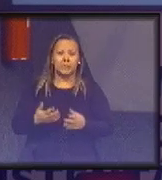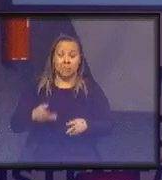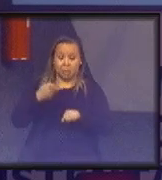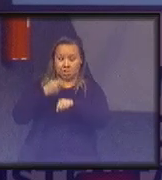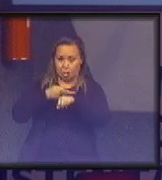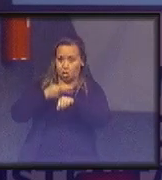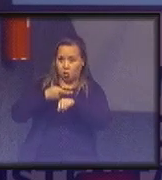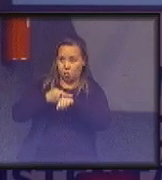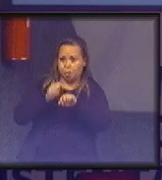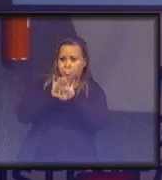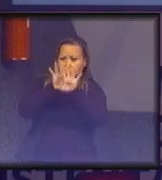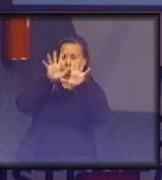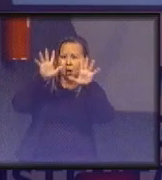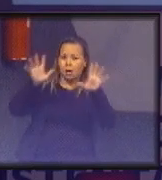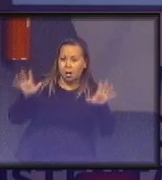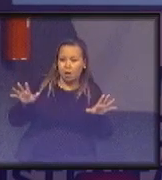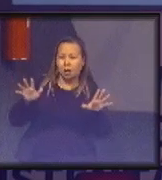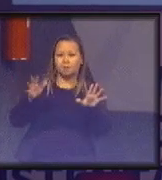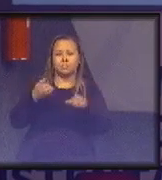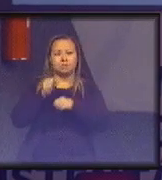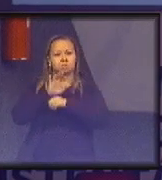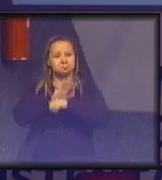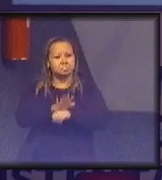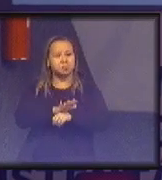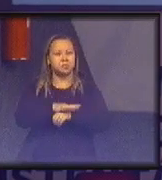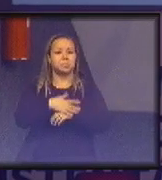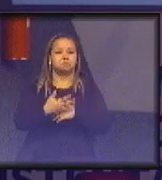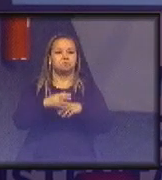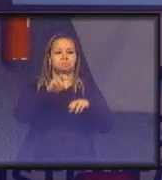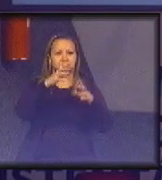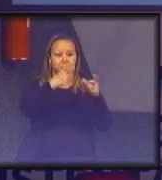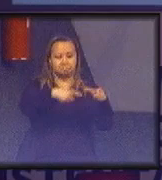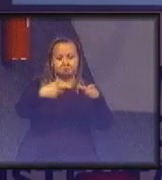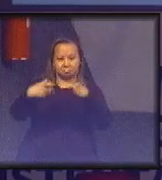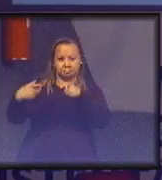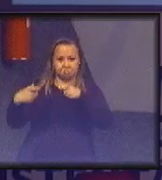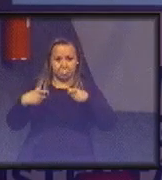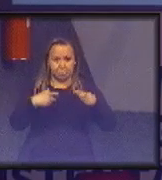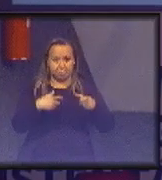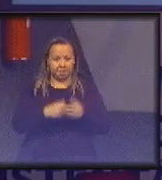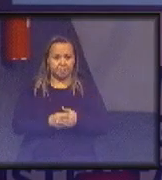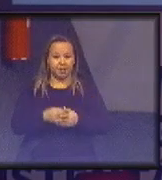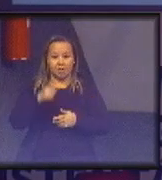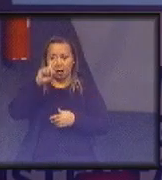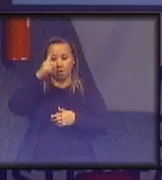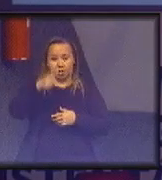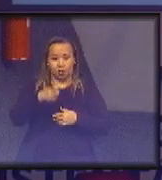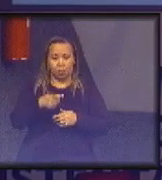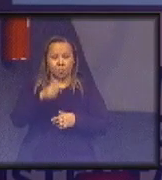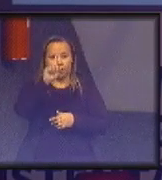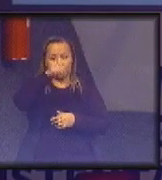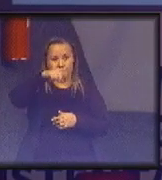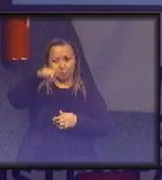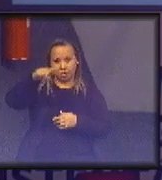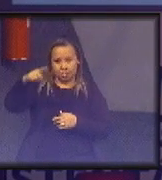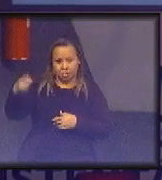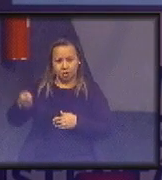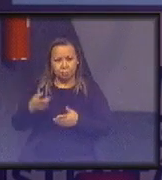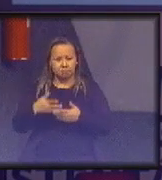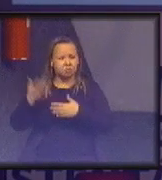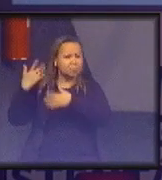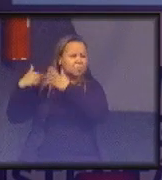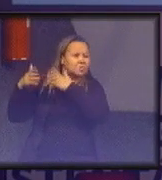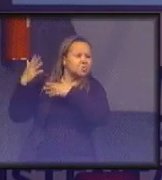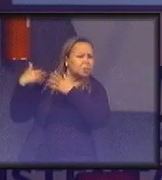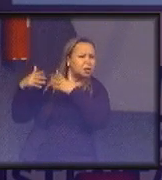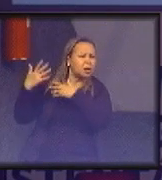bem amplo e ele contempla diversas categorias. Então, o envio dos dados estatísticos, que antigamente era praticamente isso que